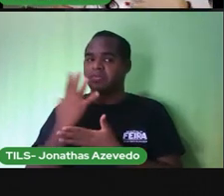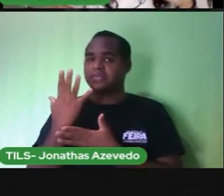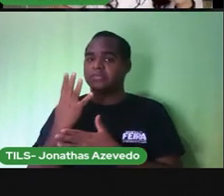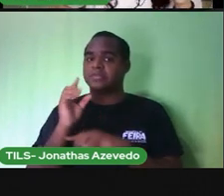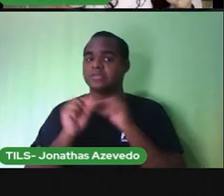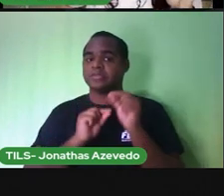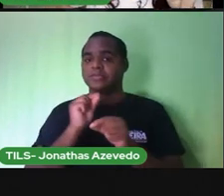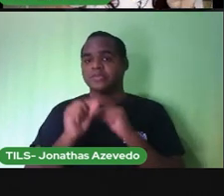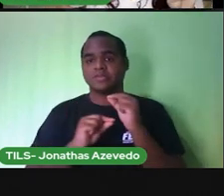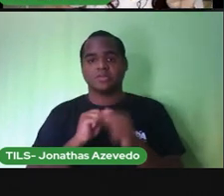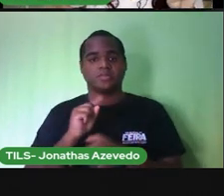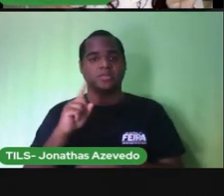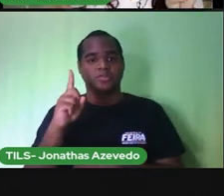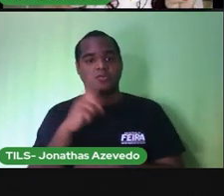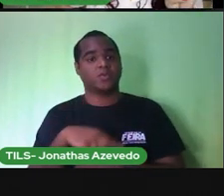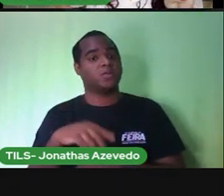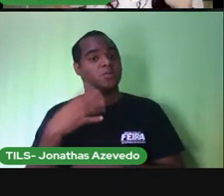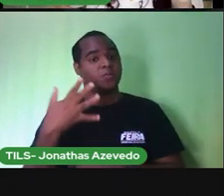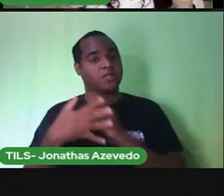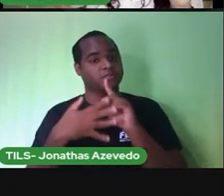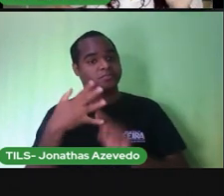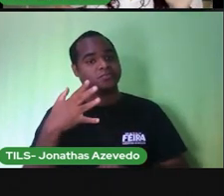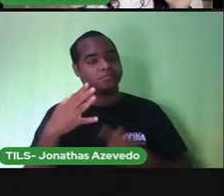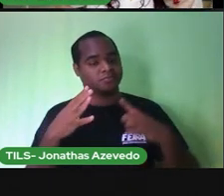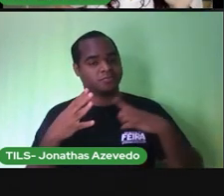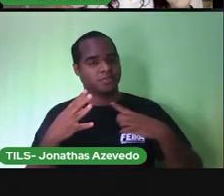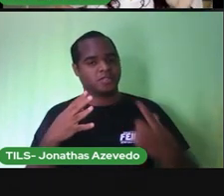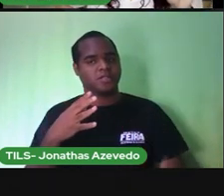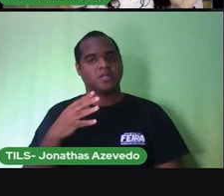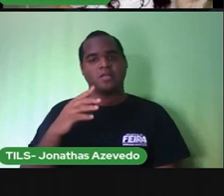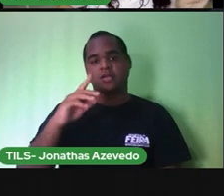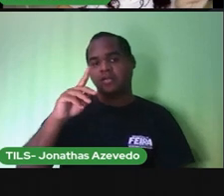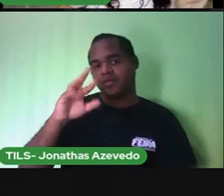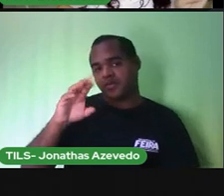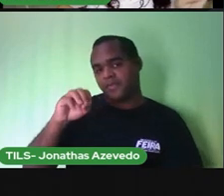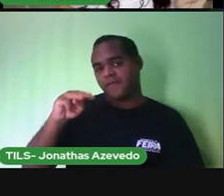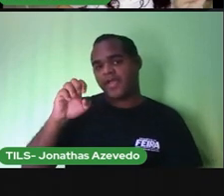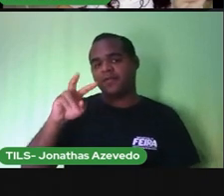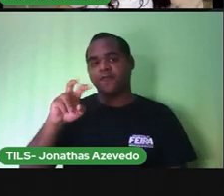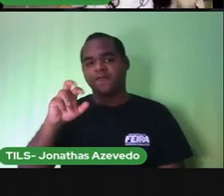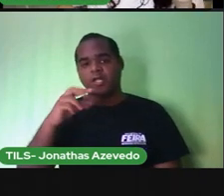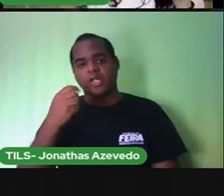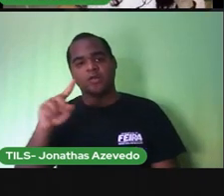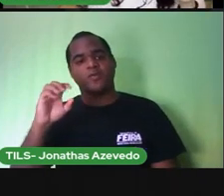Dá para a gente quatro estações. Primavera, verão, outono e inverno.